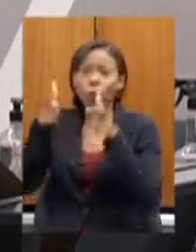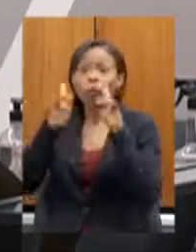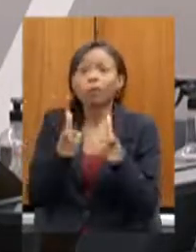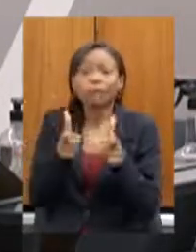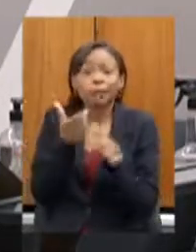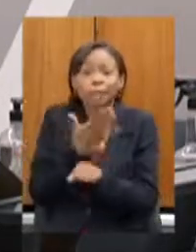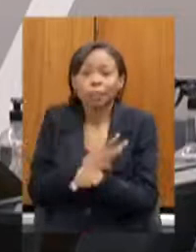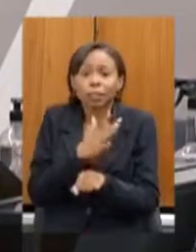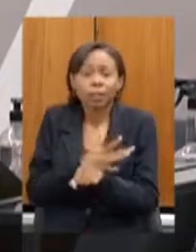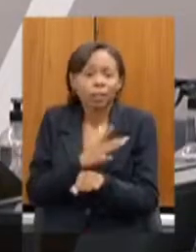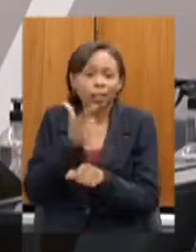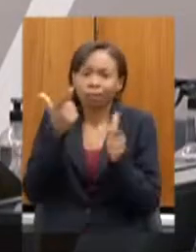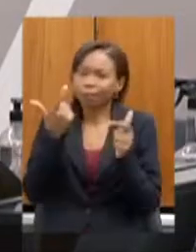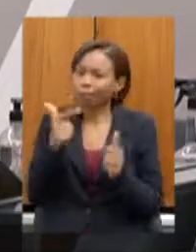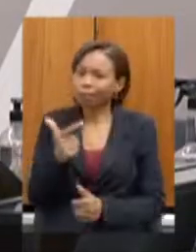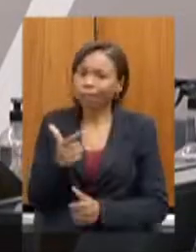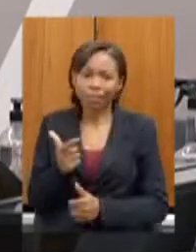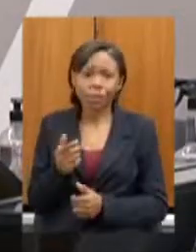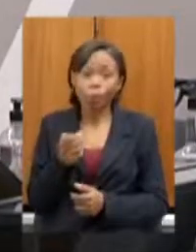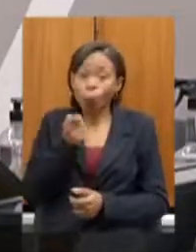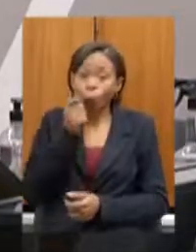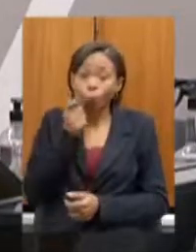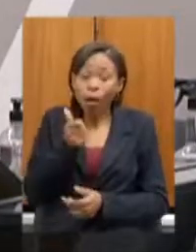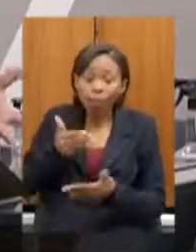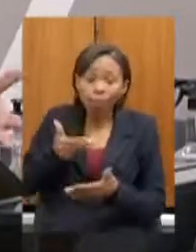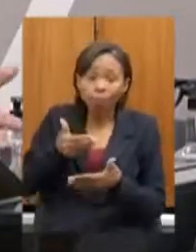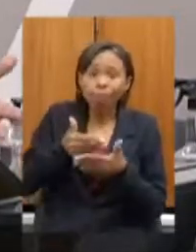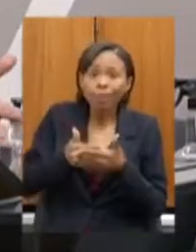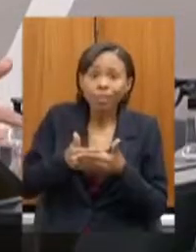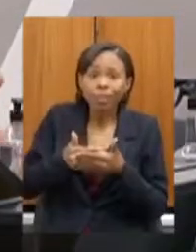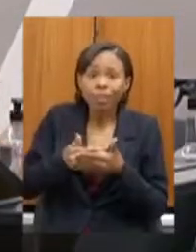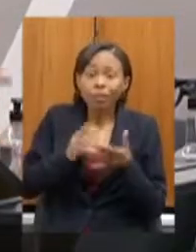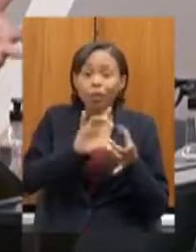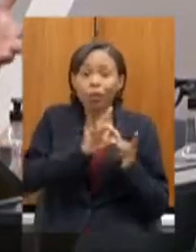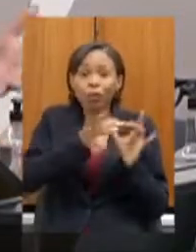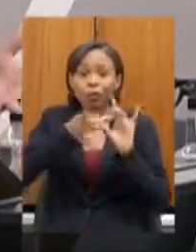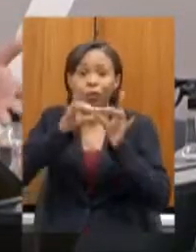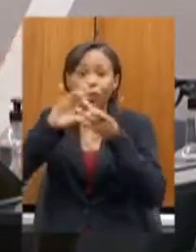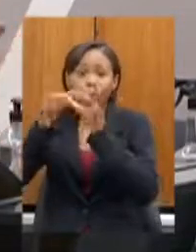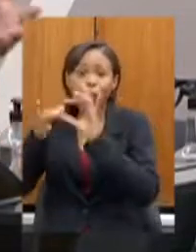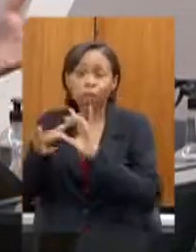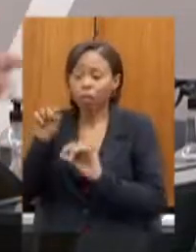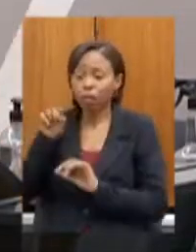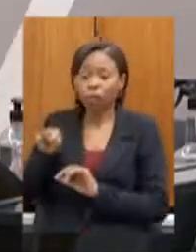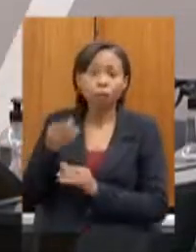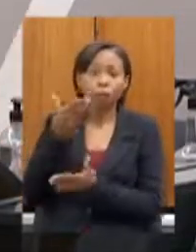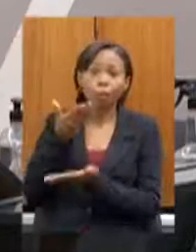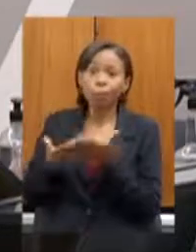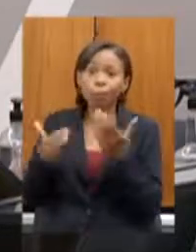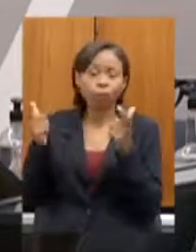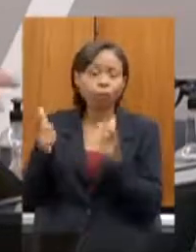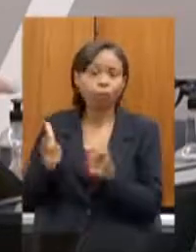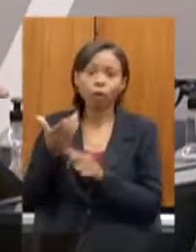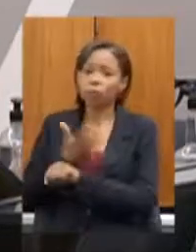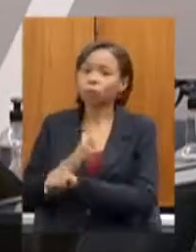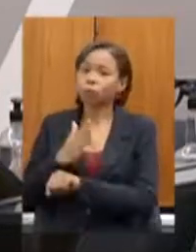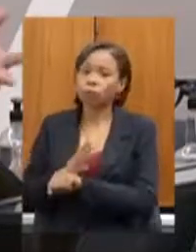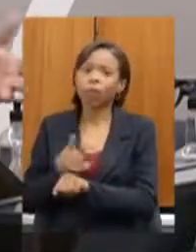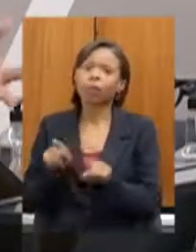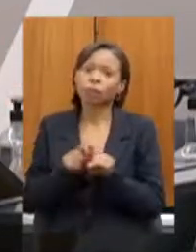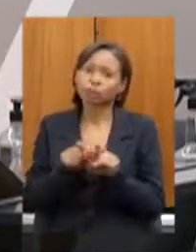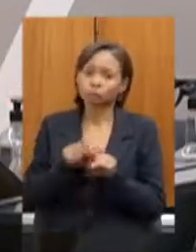às vésperas de uma Olimpíada e esses atletas não podem perder esse espaço e também crianças e também idosos